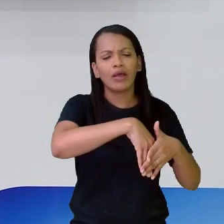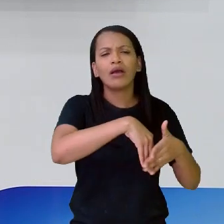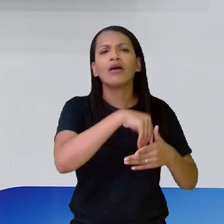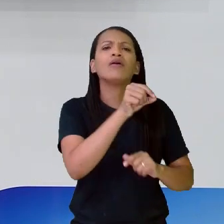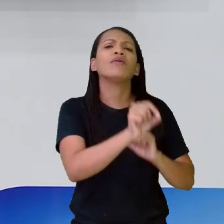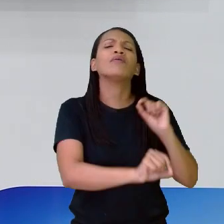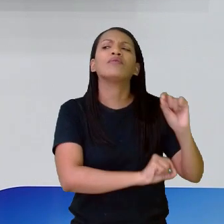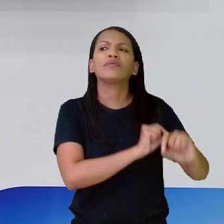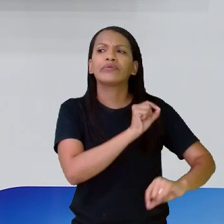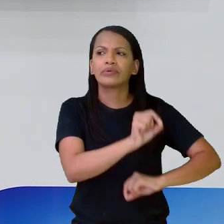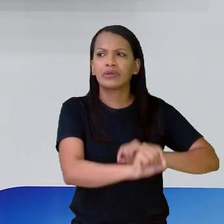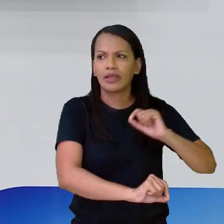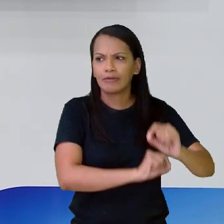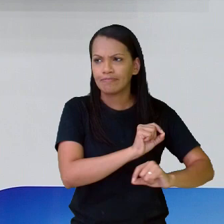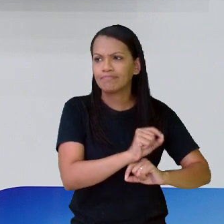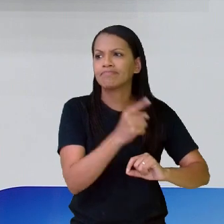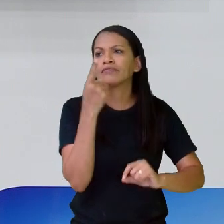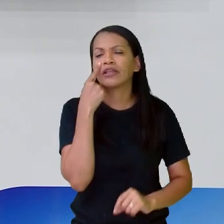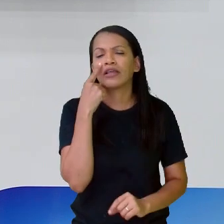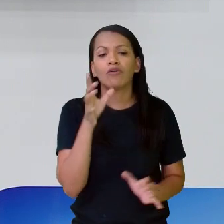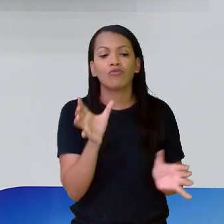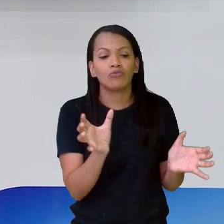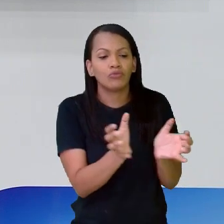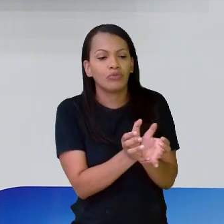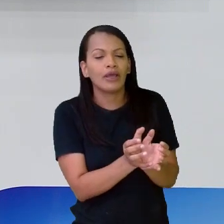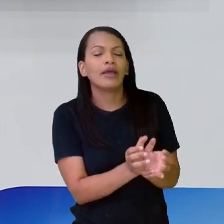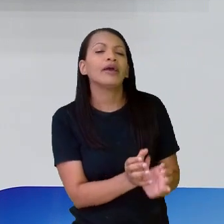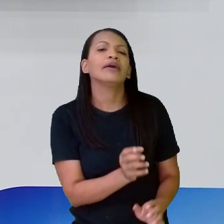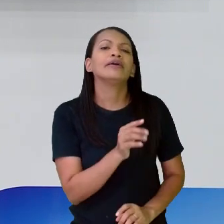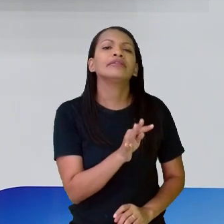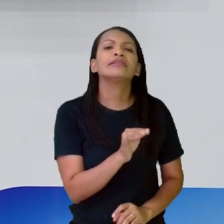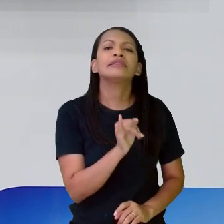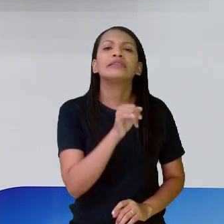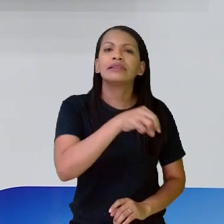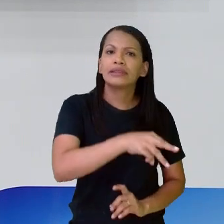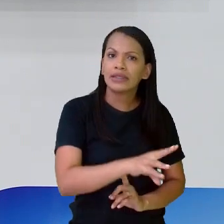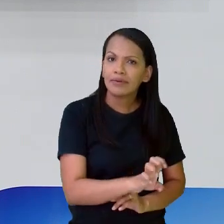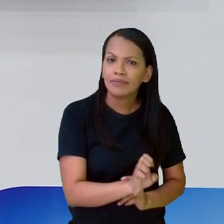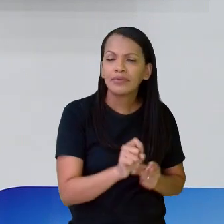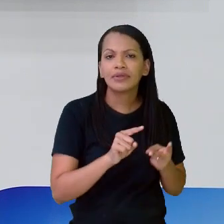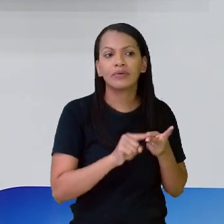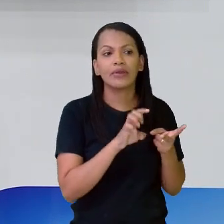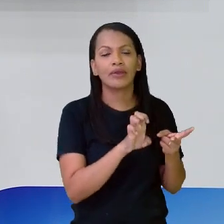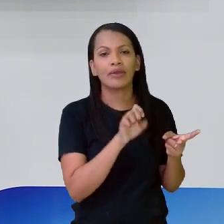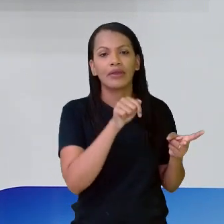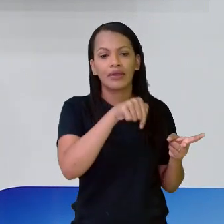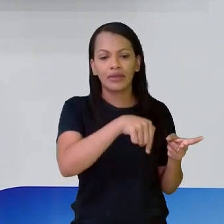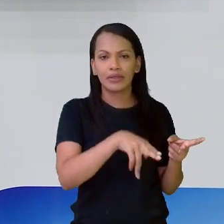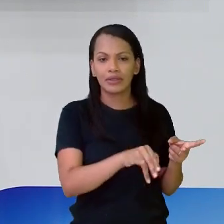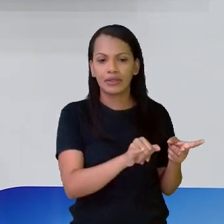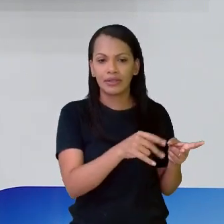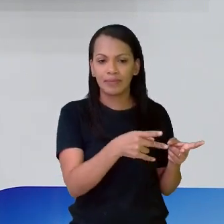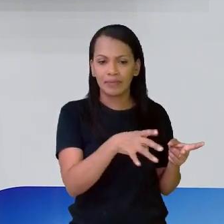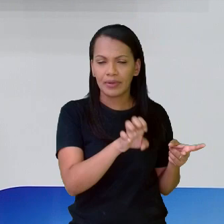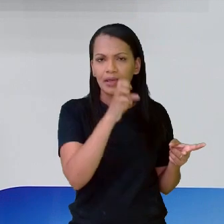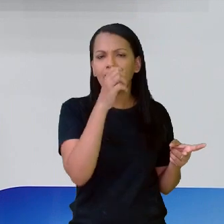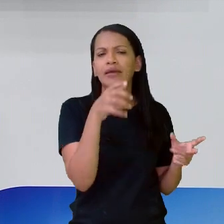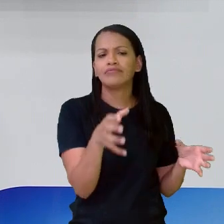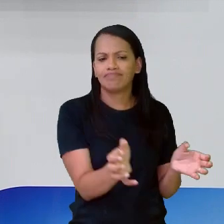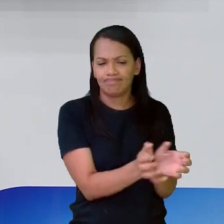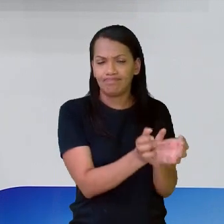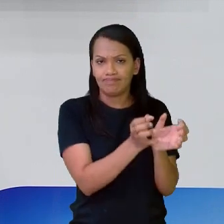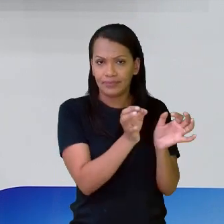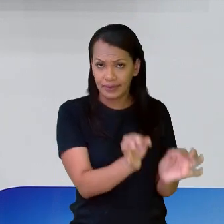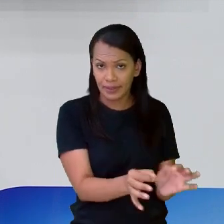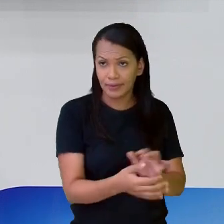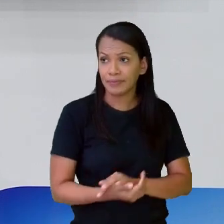a teve a copa aí que passou. Então, a gente sabia que era um time, que era um grupo de jogadores, formam um time.